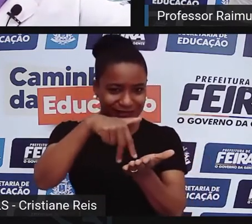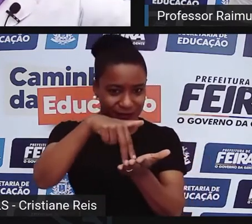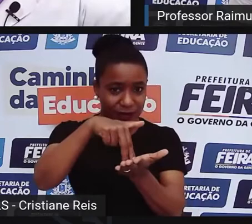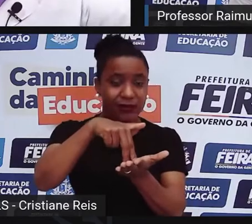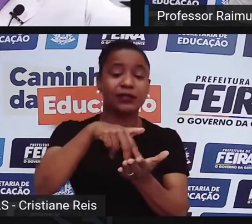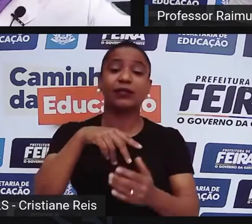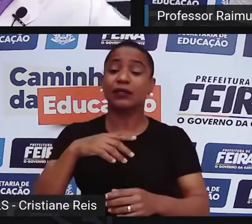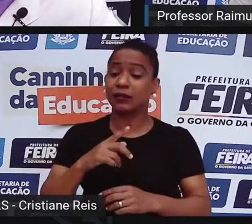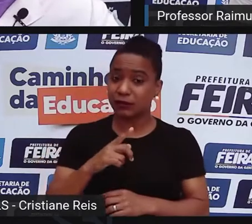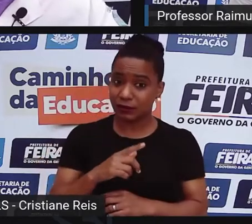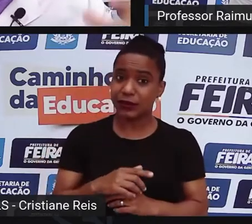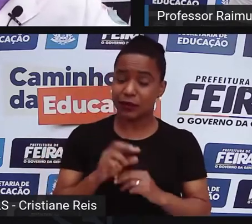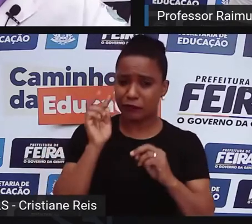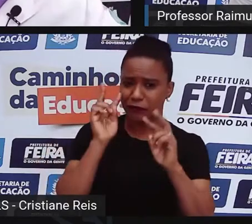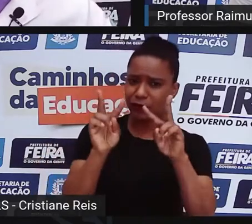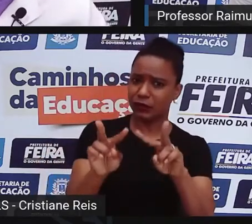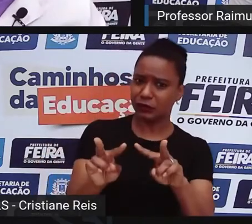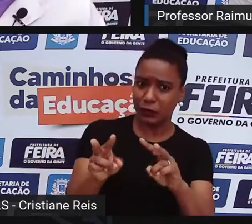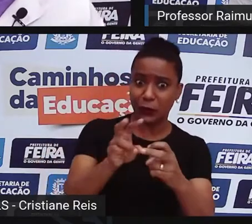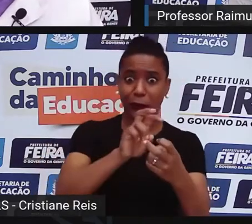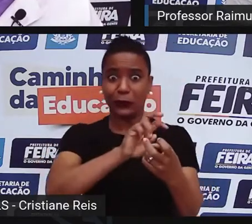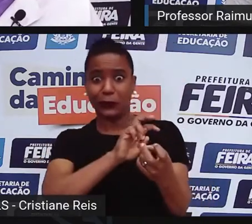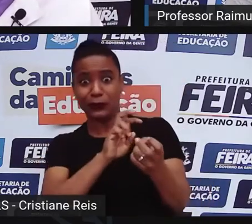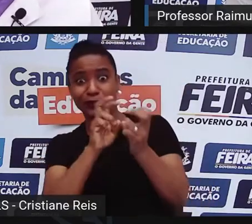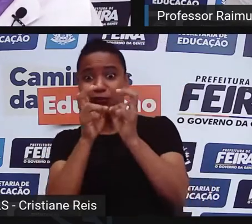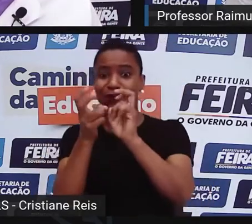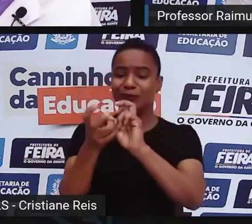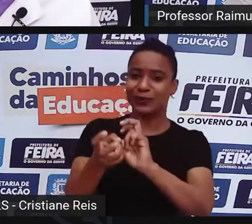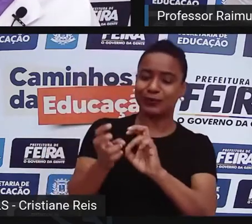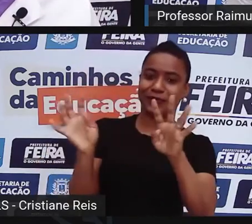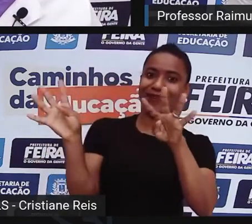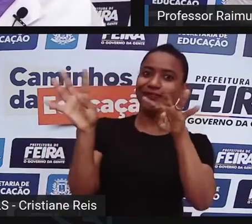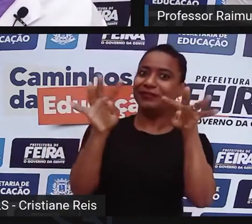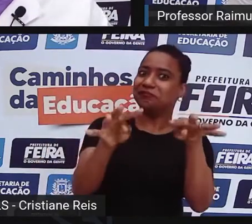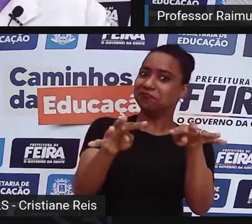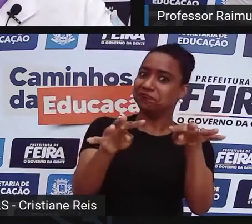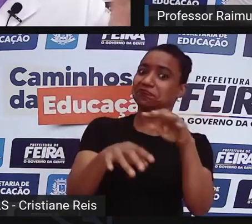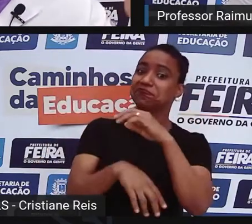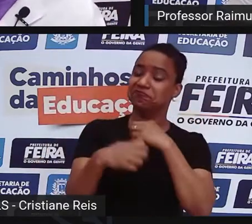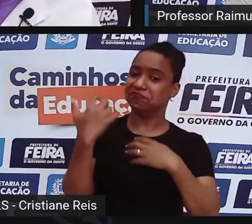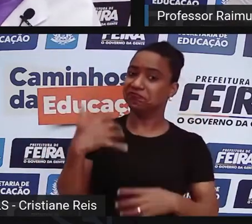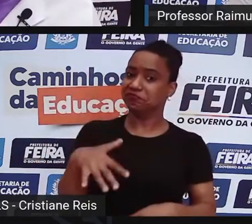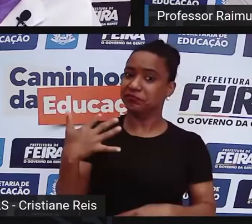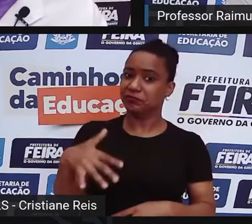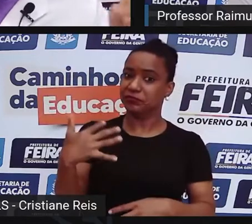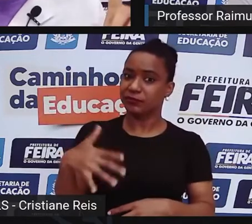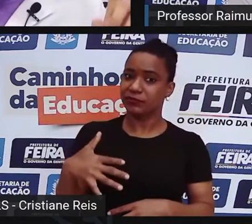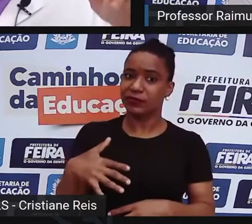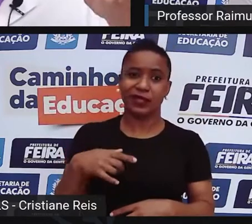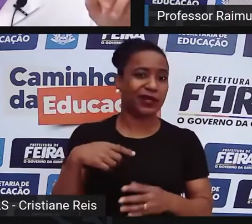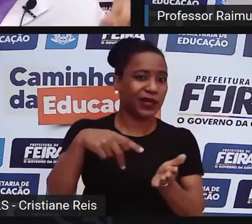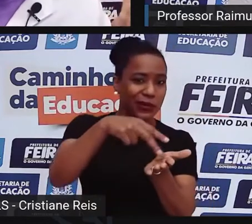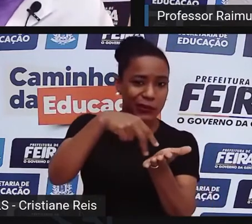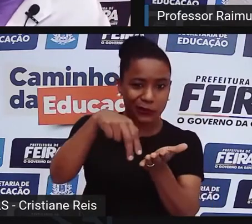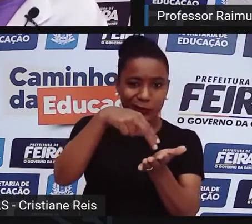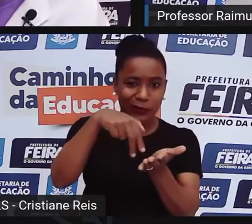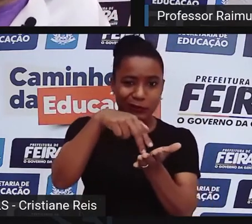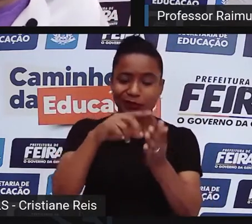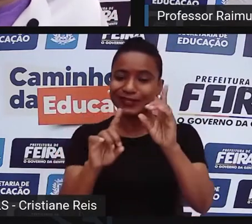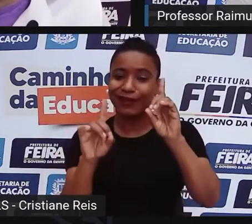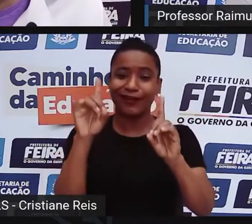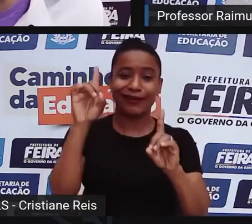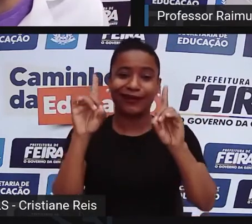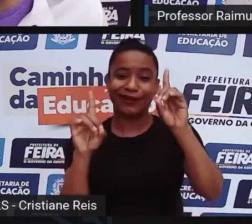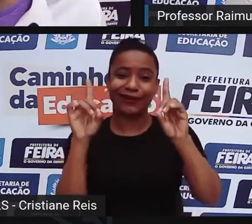É um espetáculo, para quem vê de fora, é um espetáculo. Mas eu confesso que nem dançar, nem dançar assim